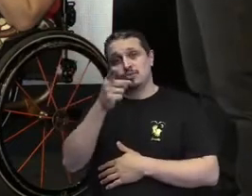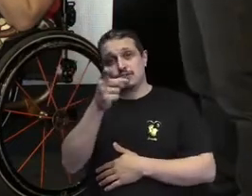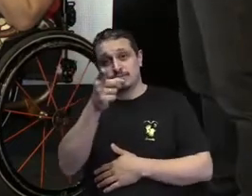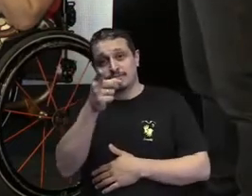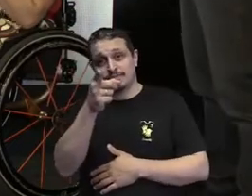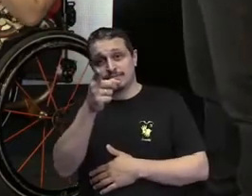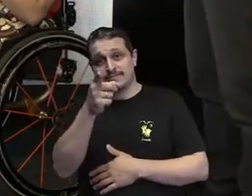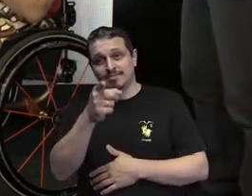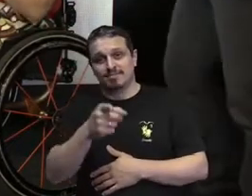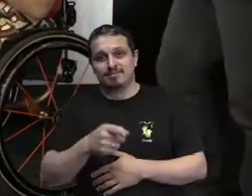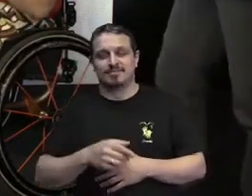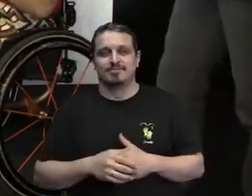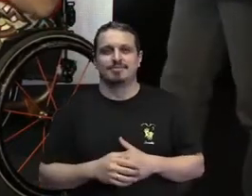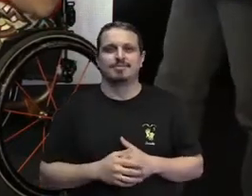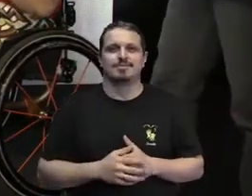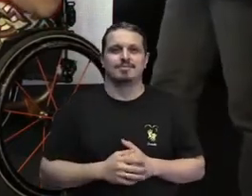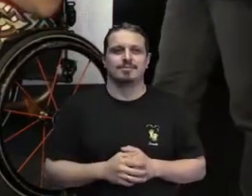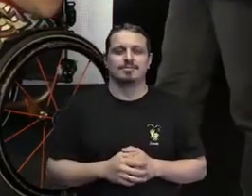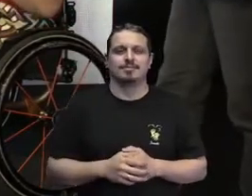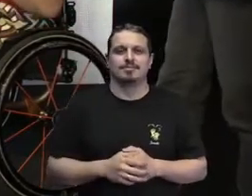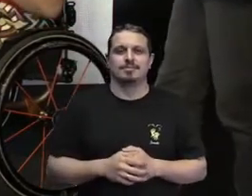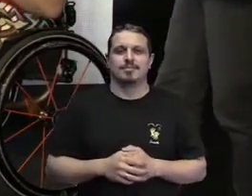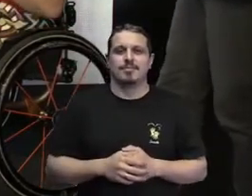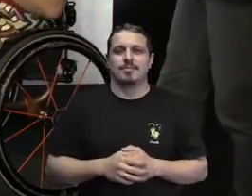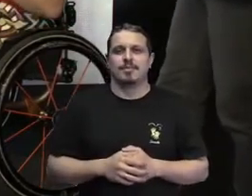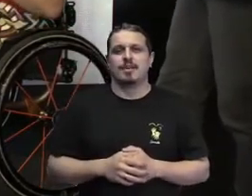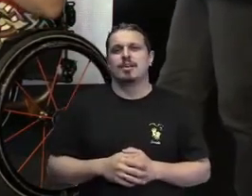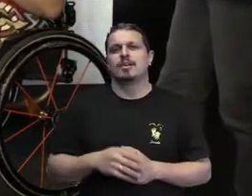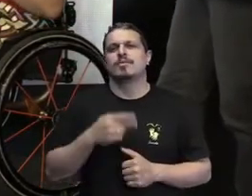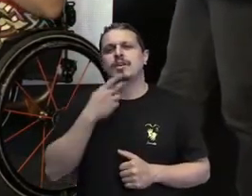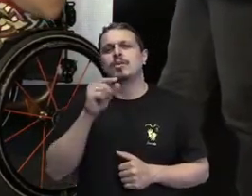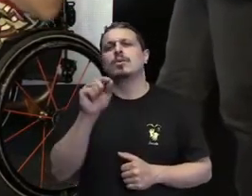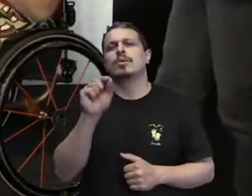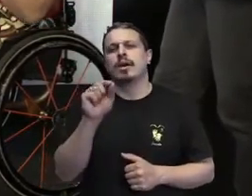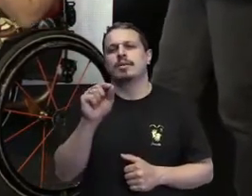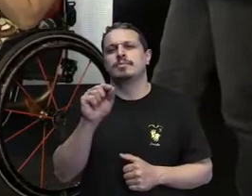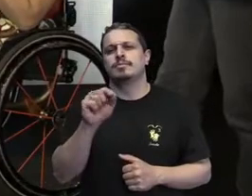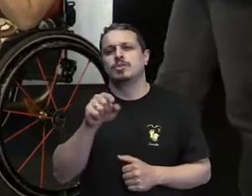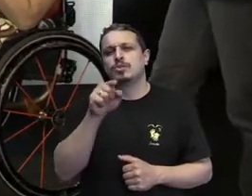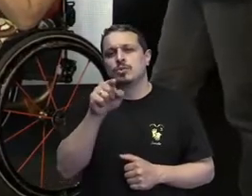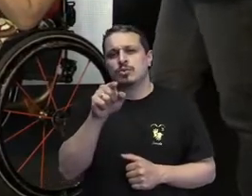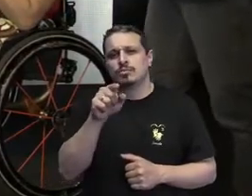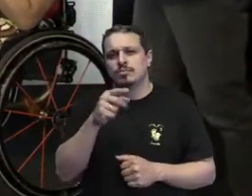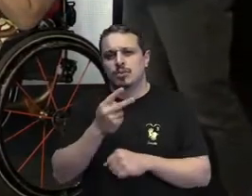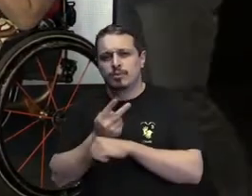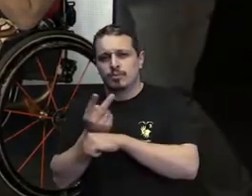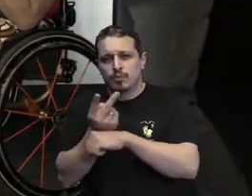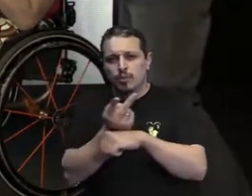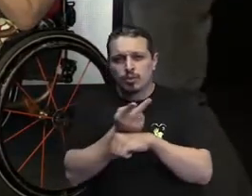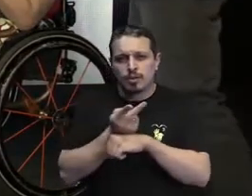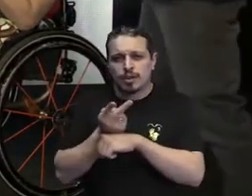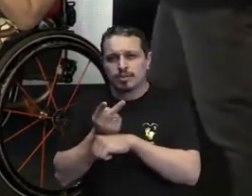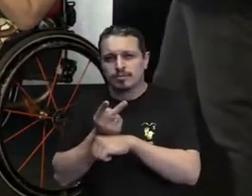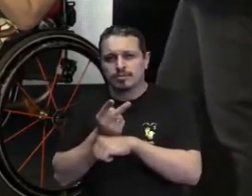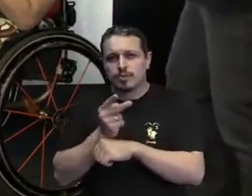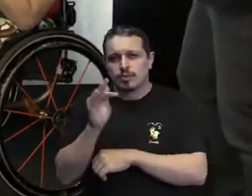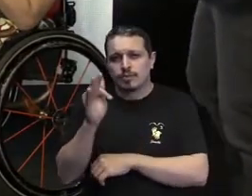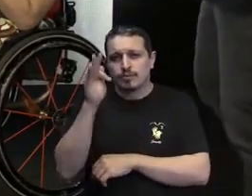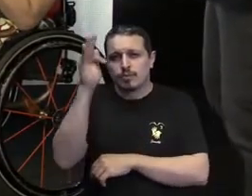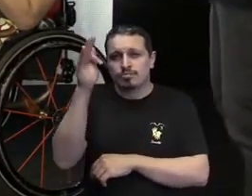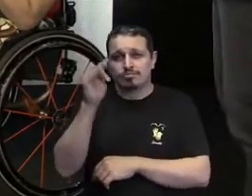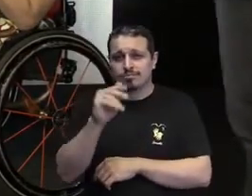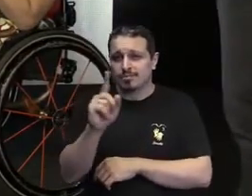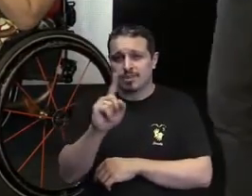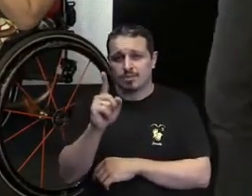Demais. Mariana, na tua bio está escrito que você busca um futuro anticapacitista, que o futuro, o